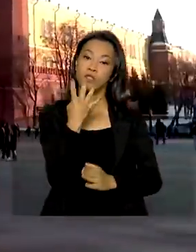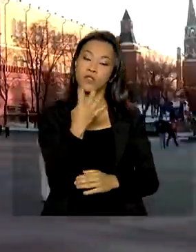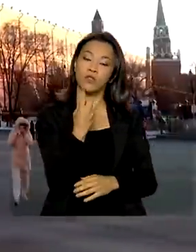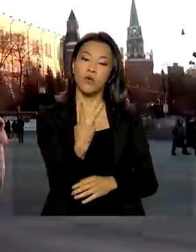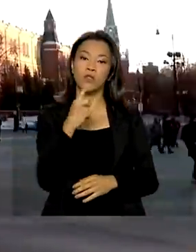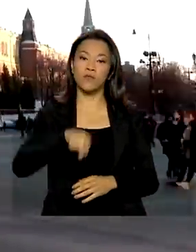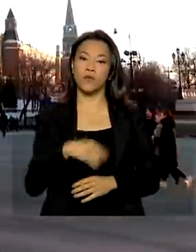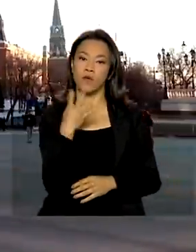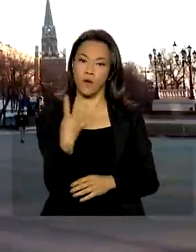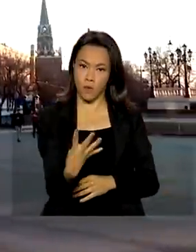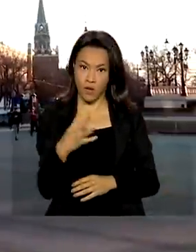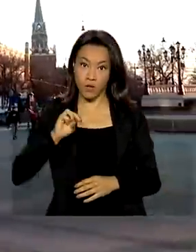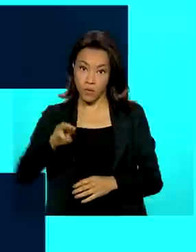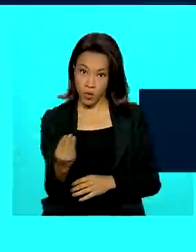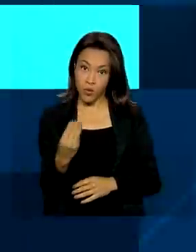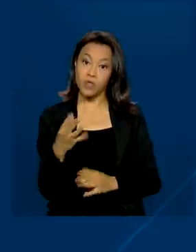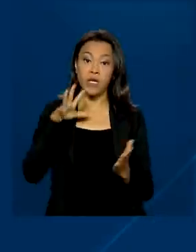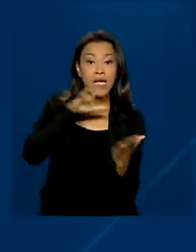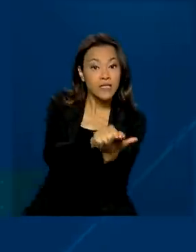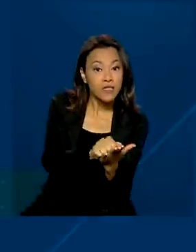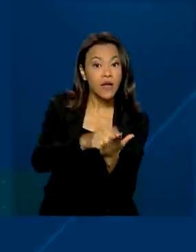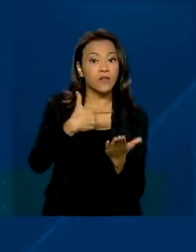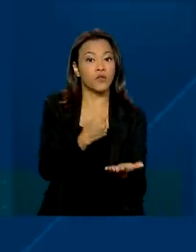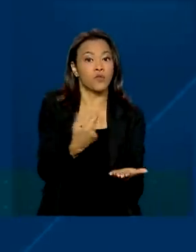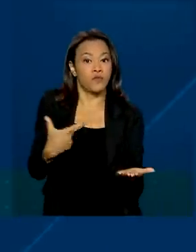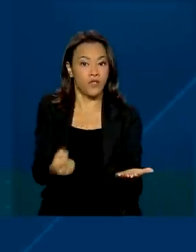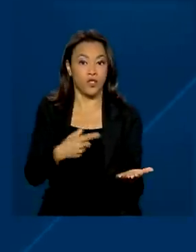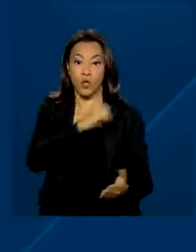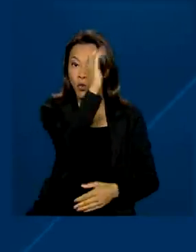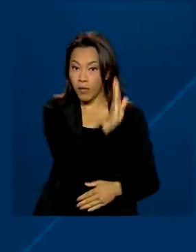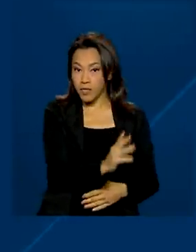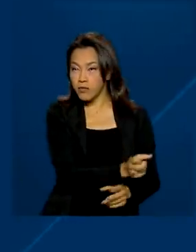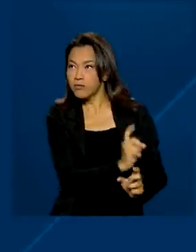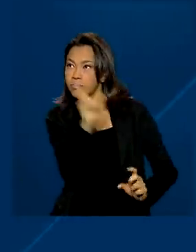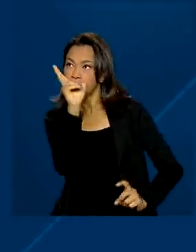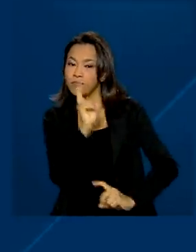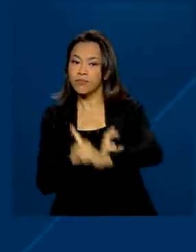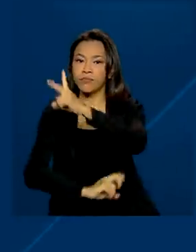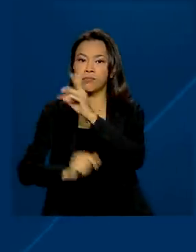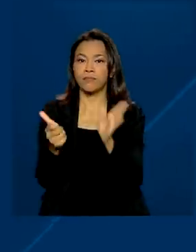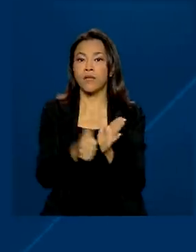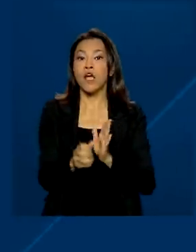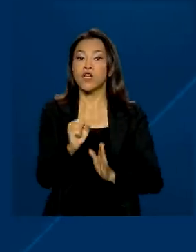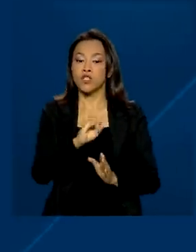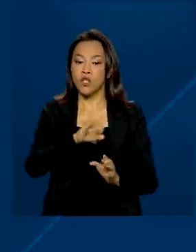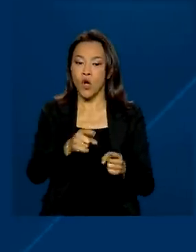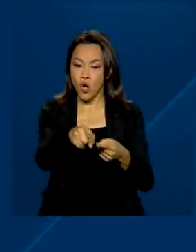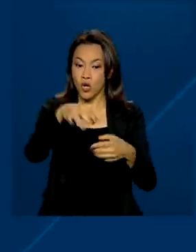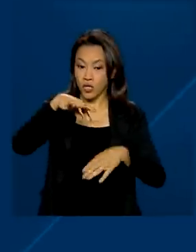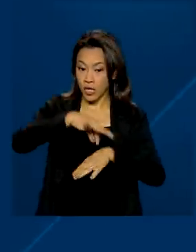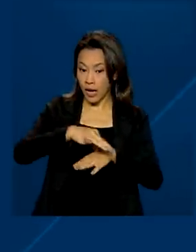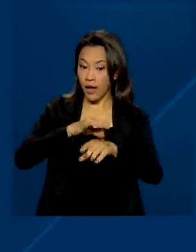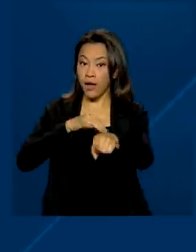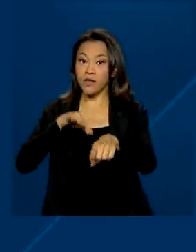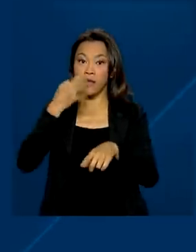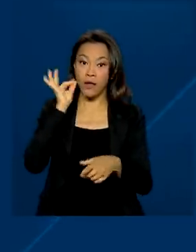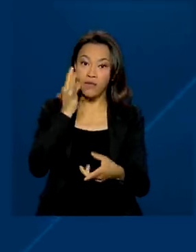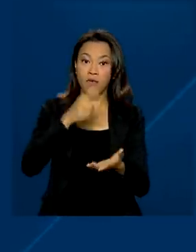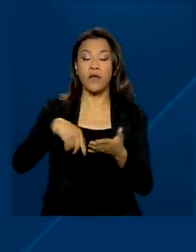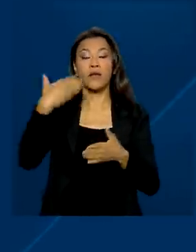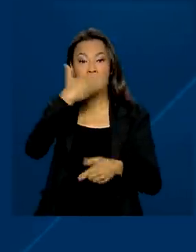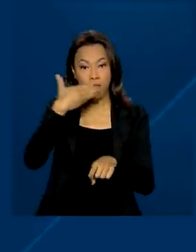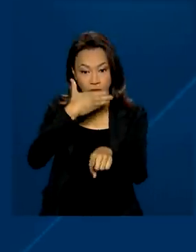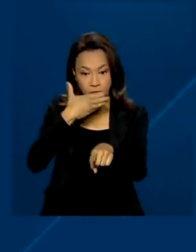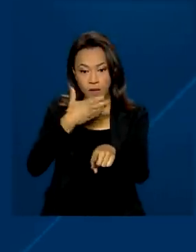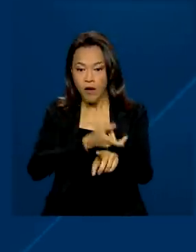registrados em 2020. O Brasil exporta para a Rússia especialmente soja, carnes de ave e bovina, café e